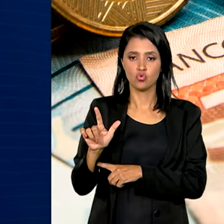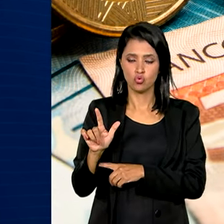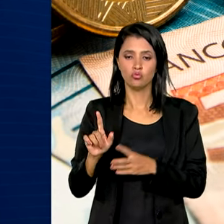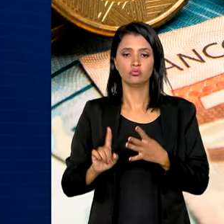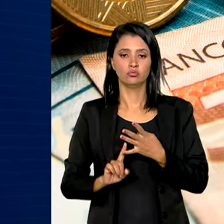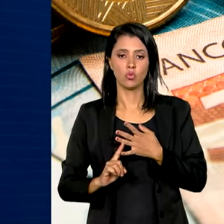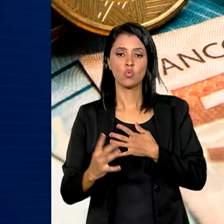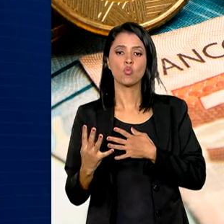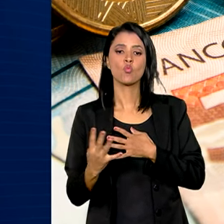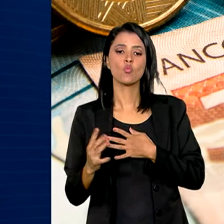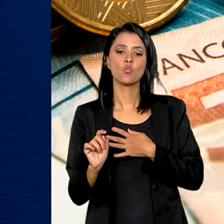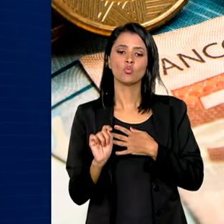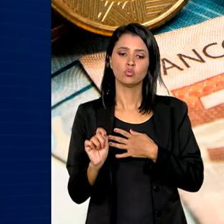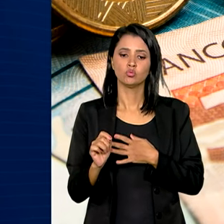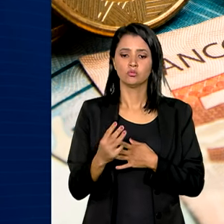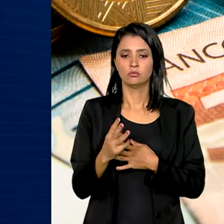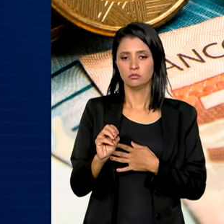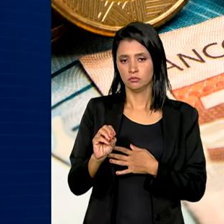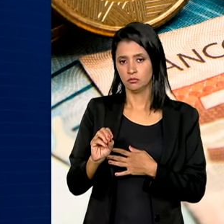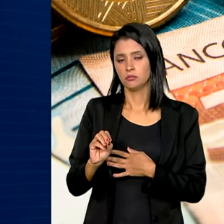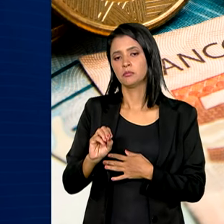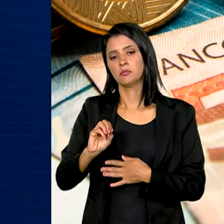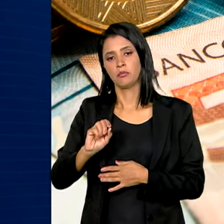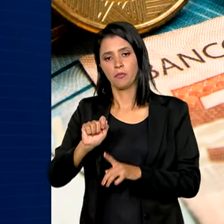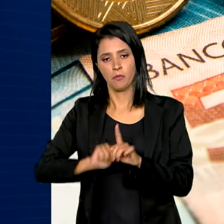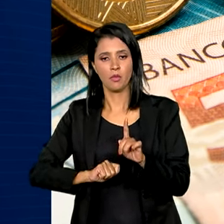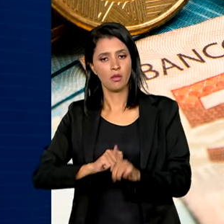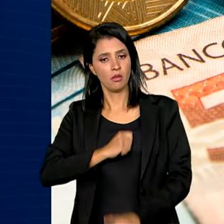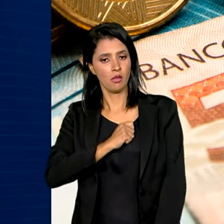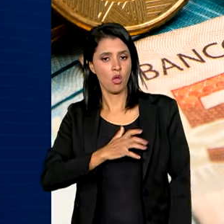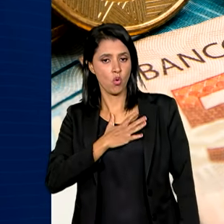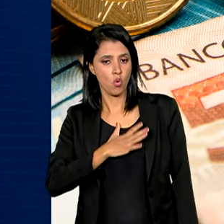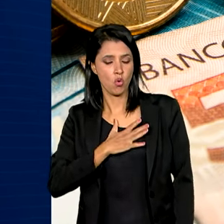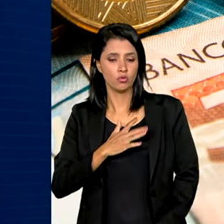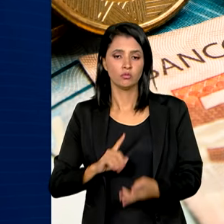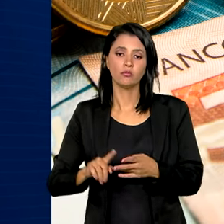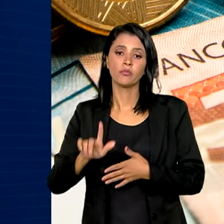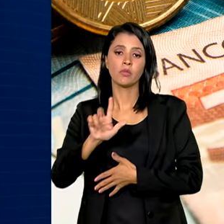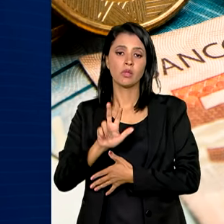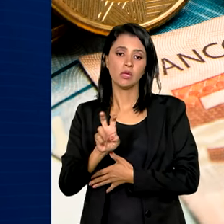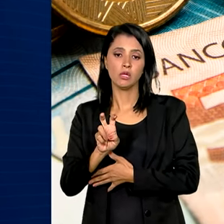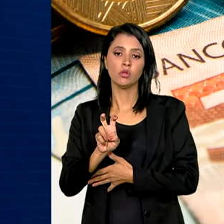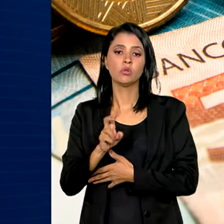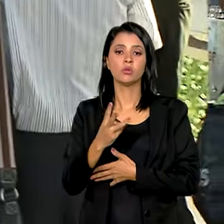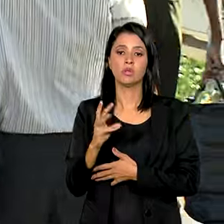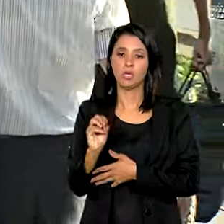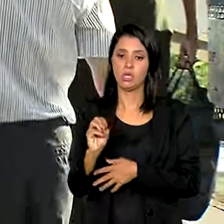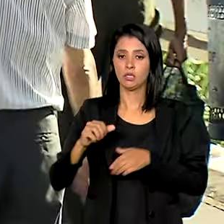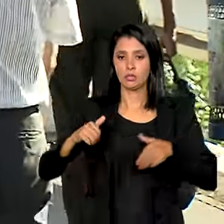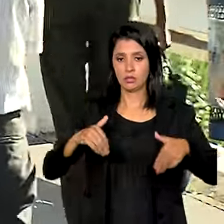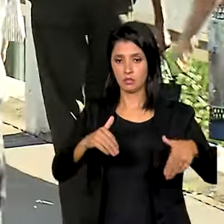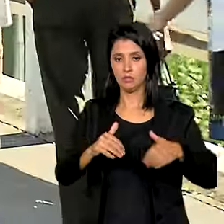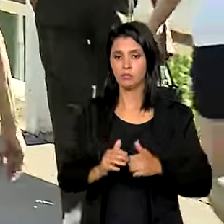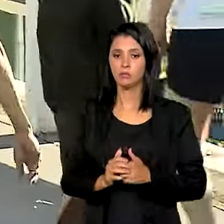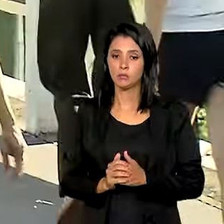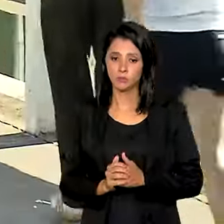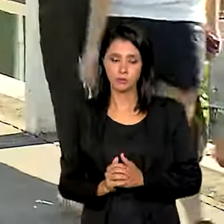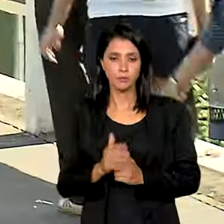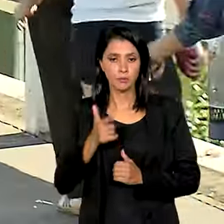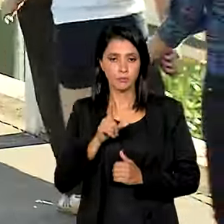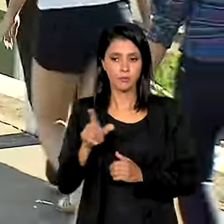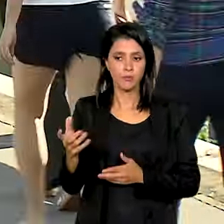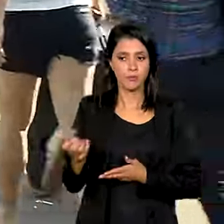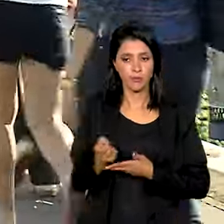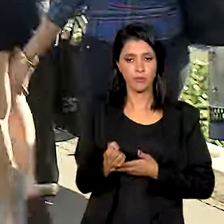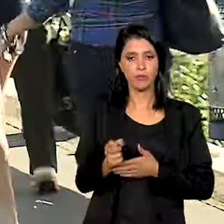Quarto lote, 30 de agosto. Quinto lote, 30 de setembro. Recebem